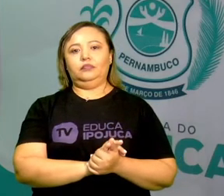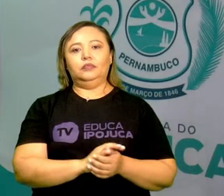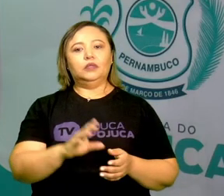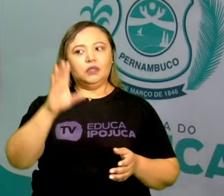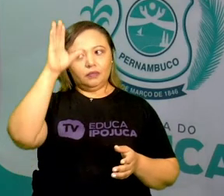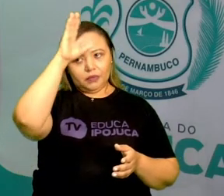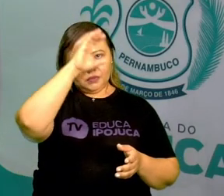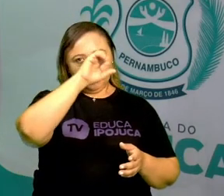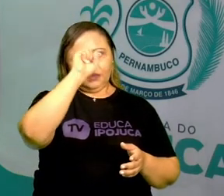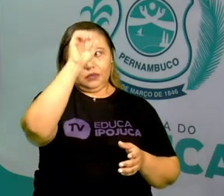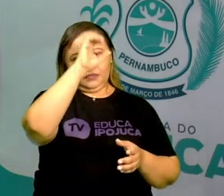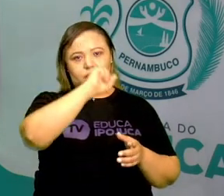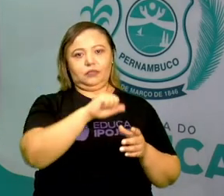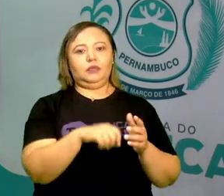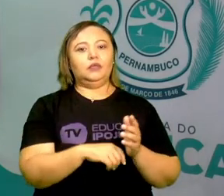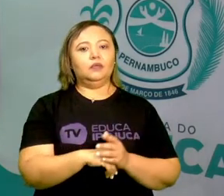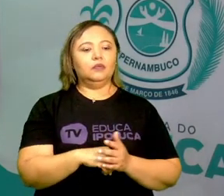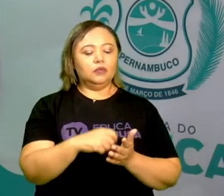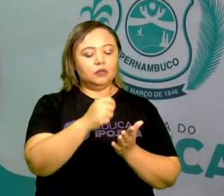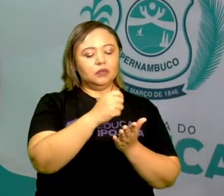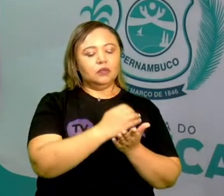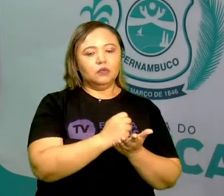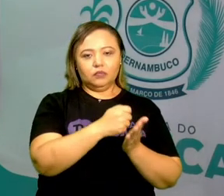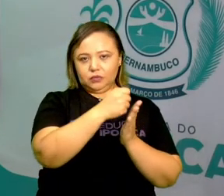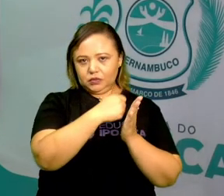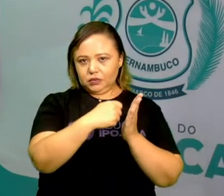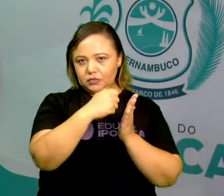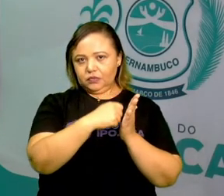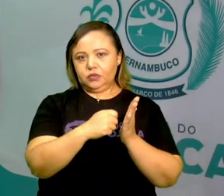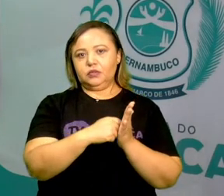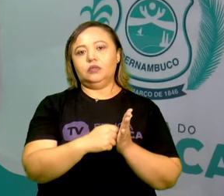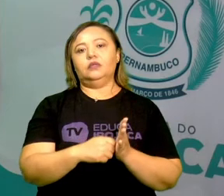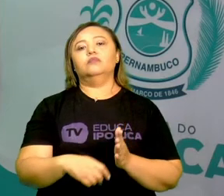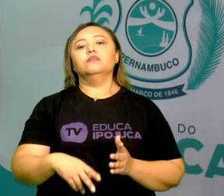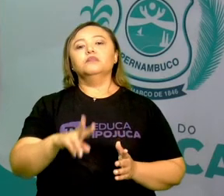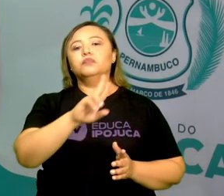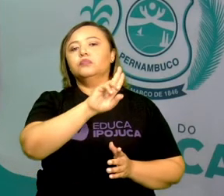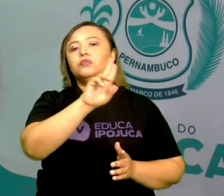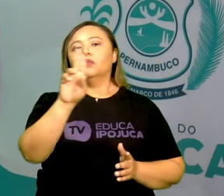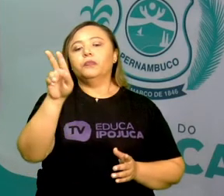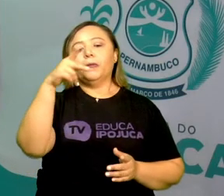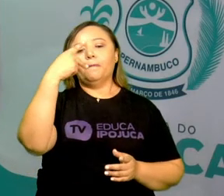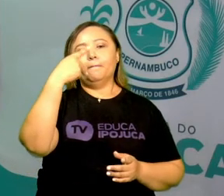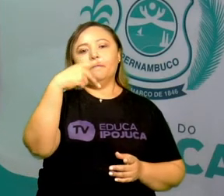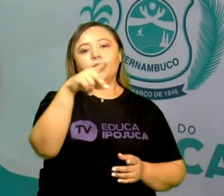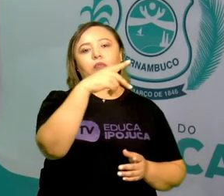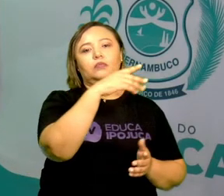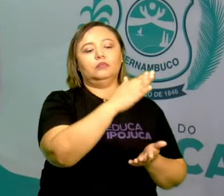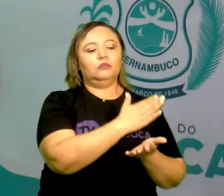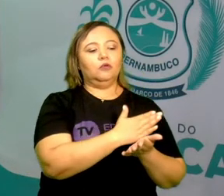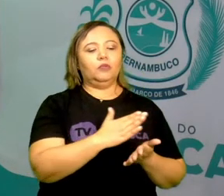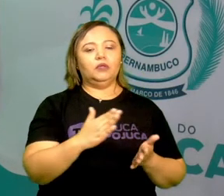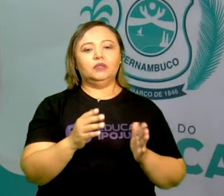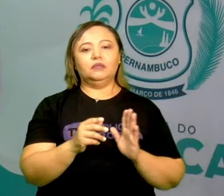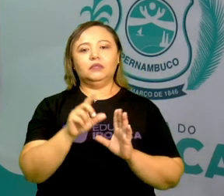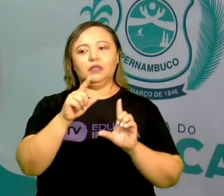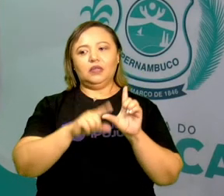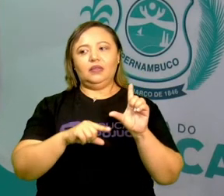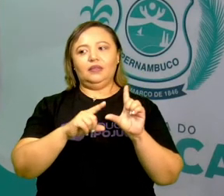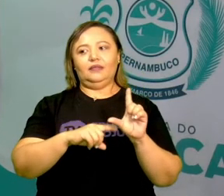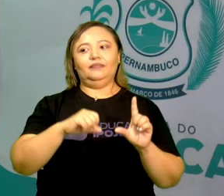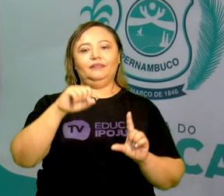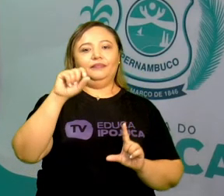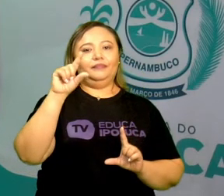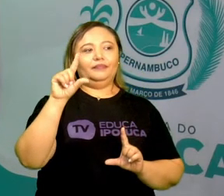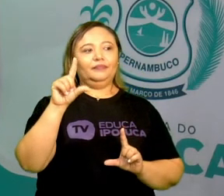aprendemos que quando vamos escrever substantivos próprios, iniciamos com letra